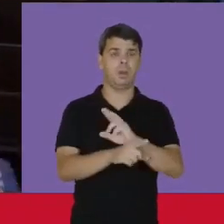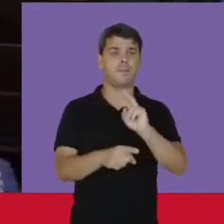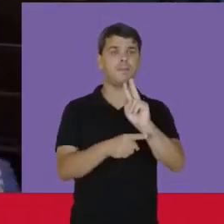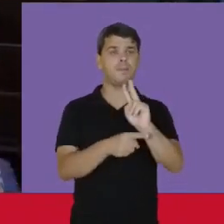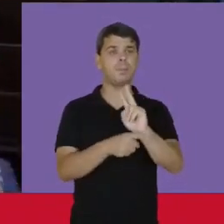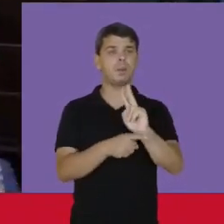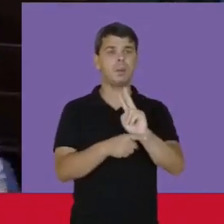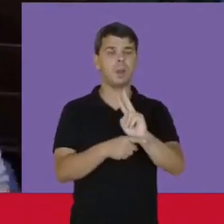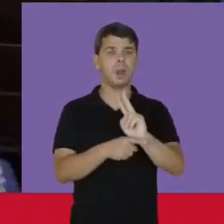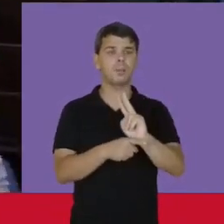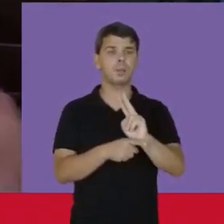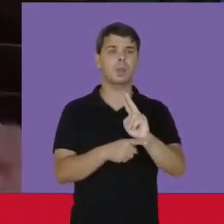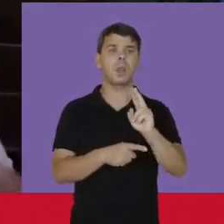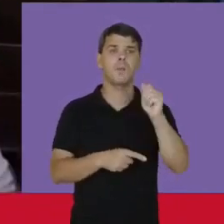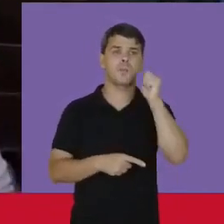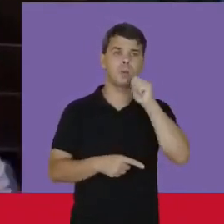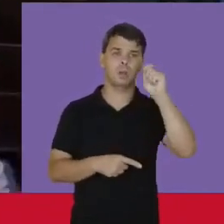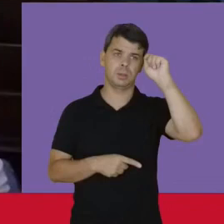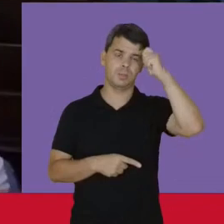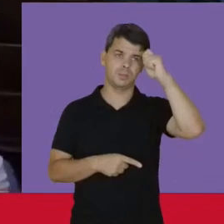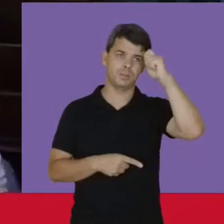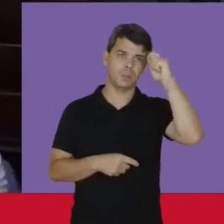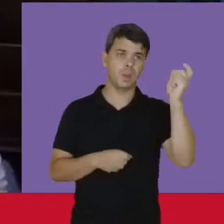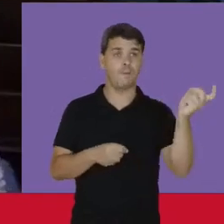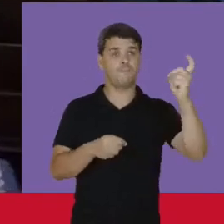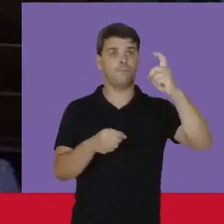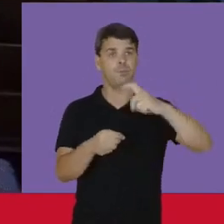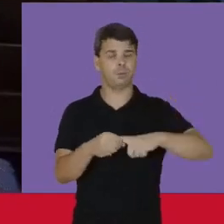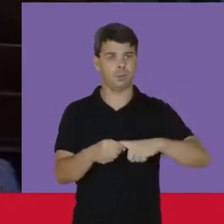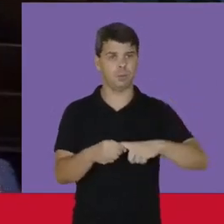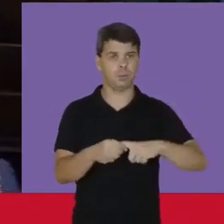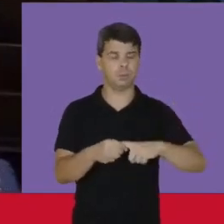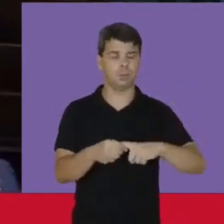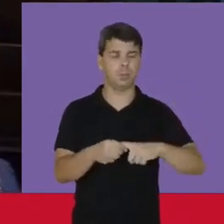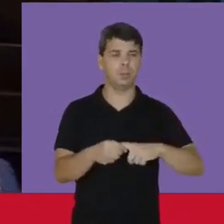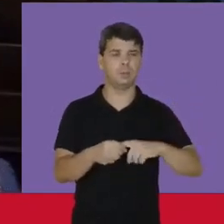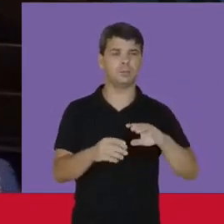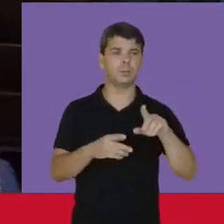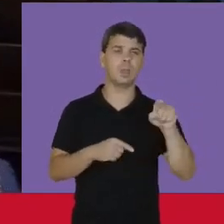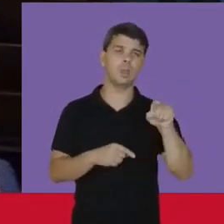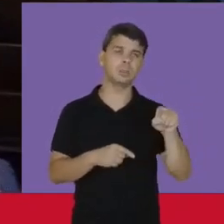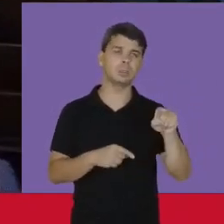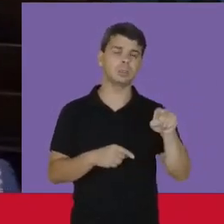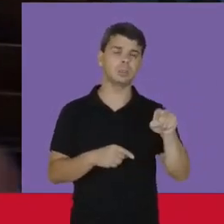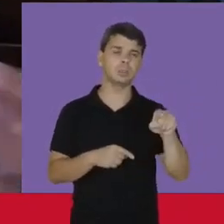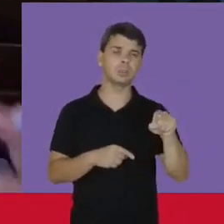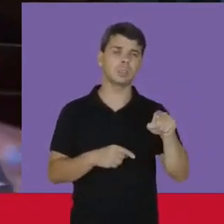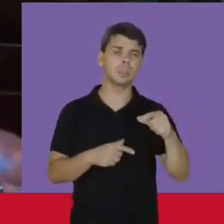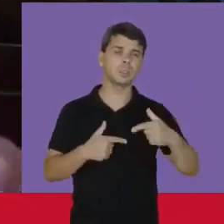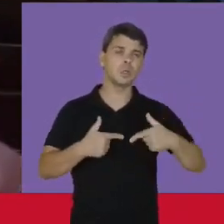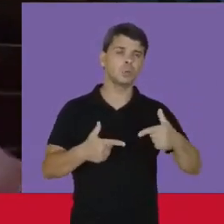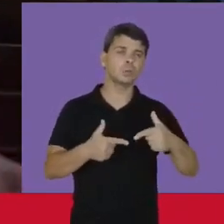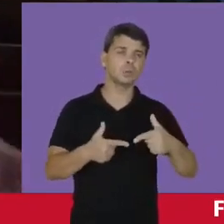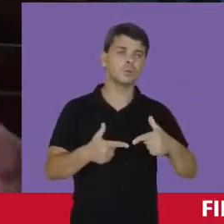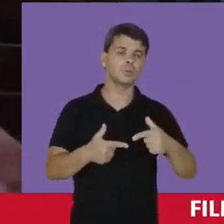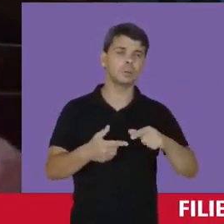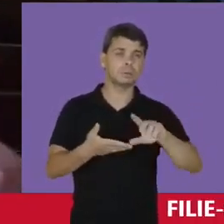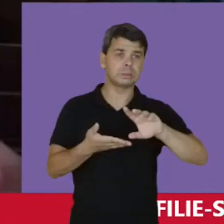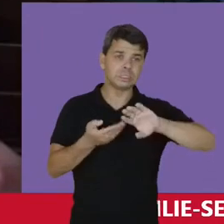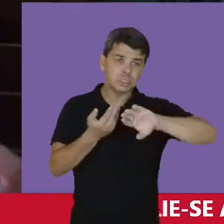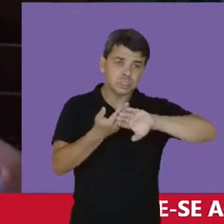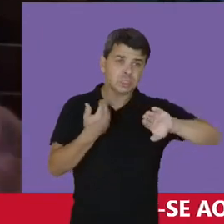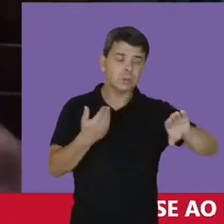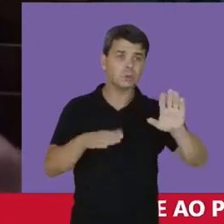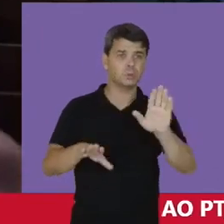proteger as mulheres negras E devolver às mulheres negras Essa possibilidade que foi arrancada de nós